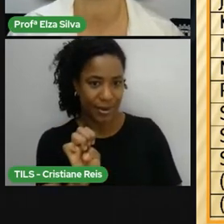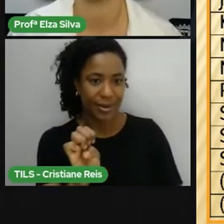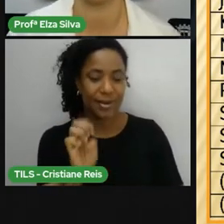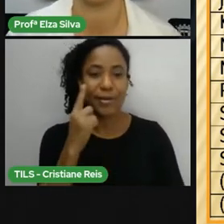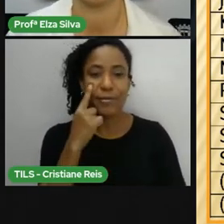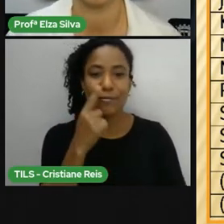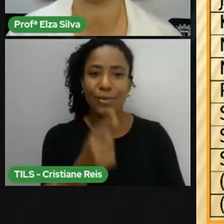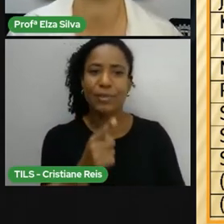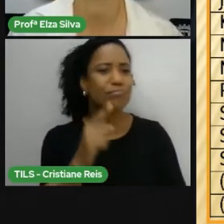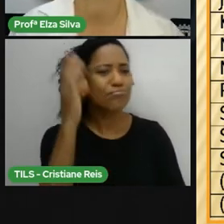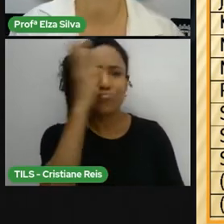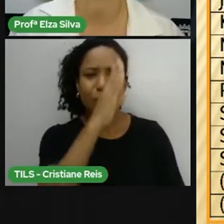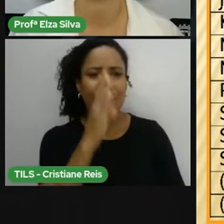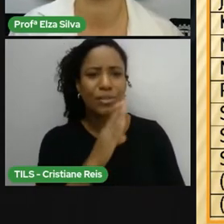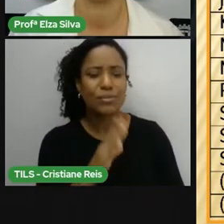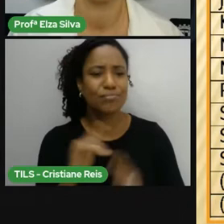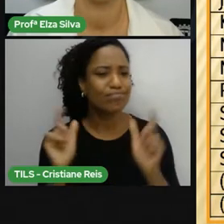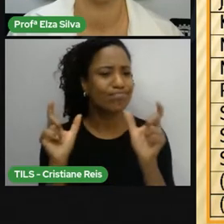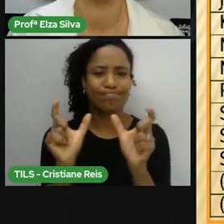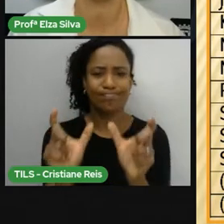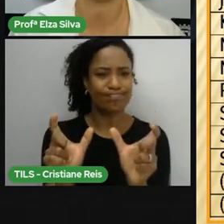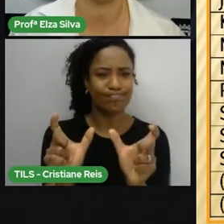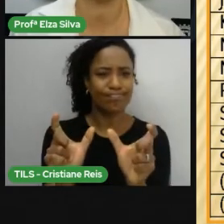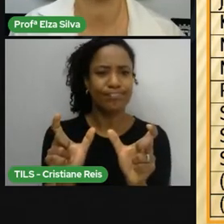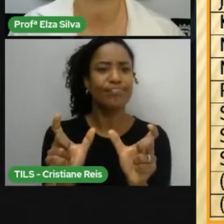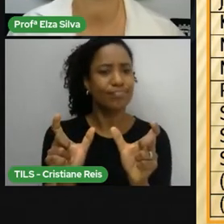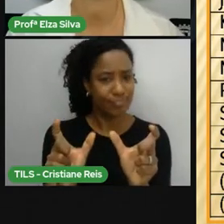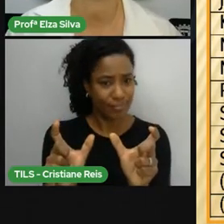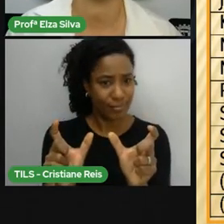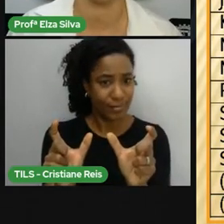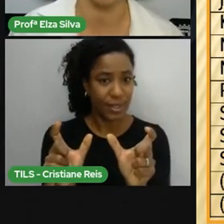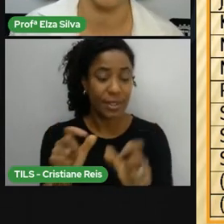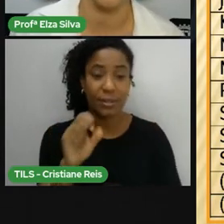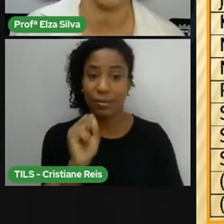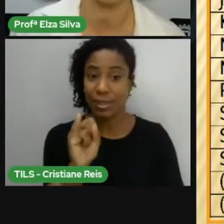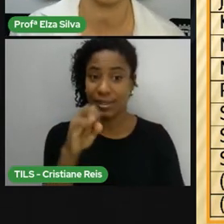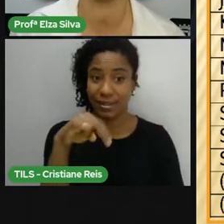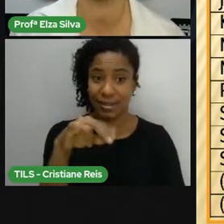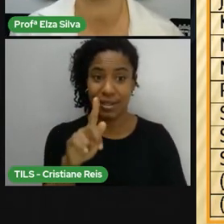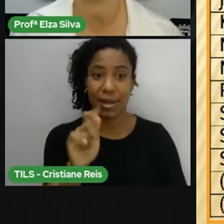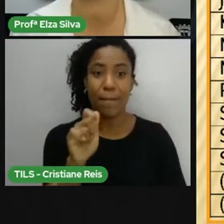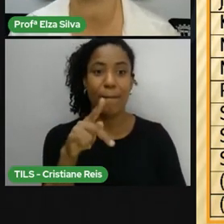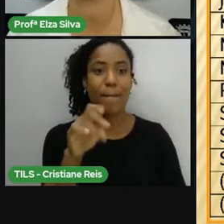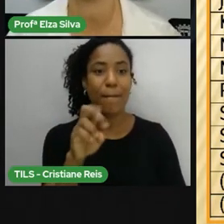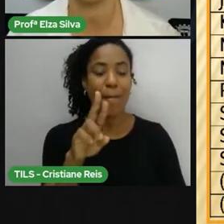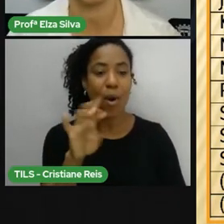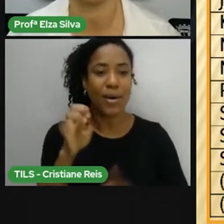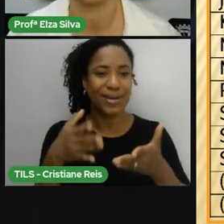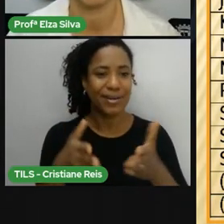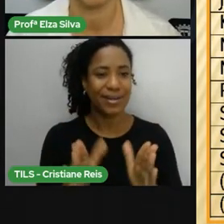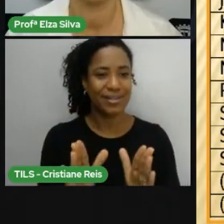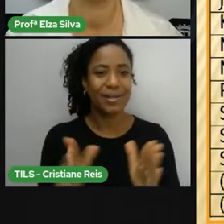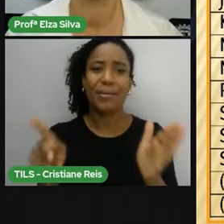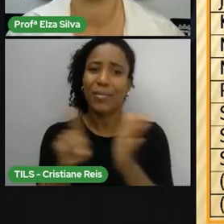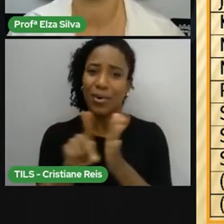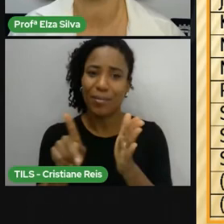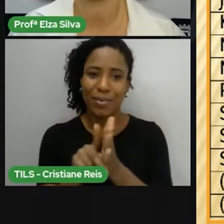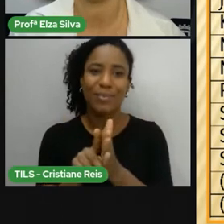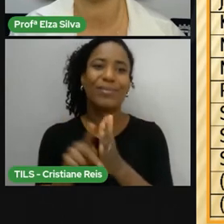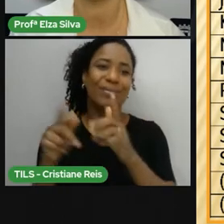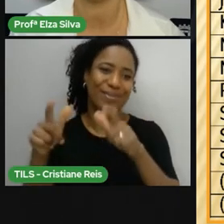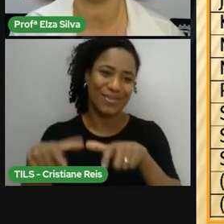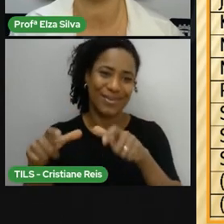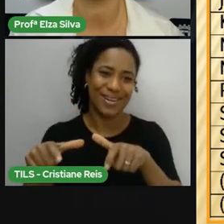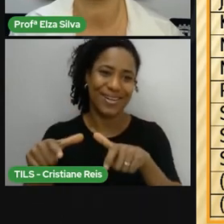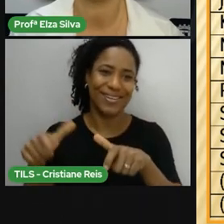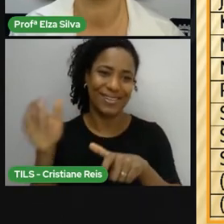correspondente Para a nacionalidade Então quem nasce em Singapura É de Singapura South